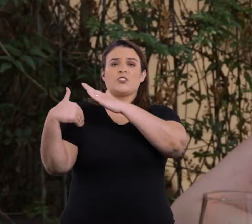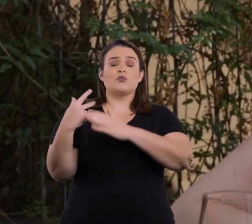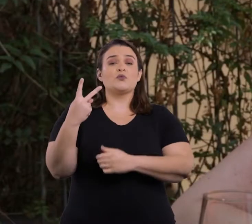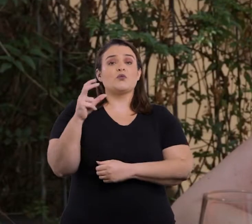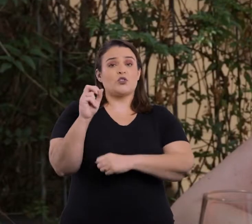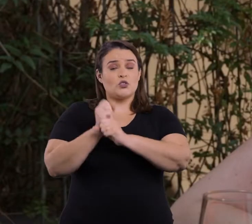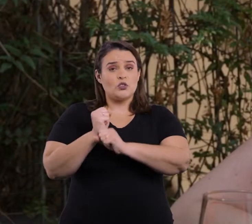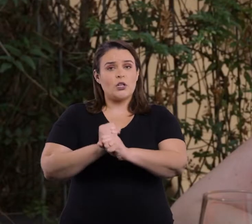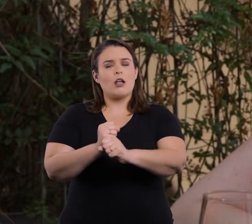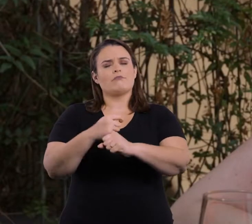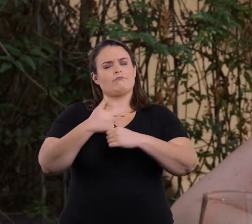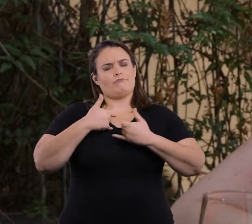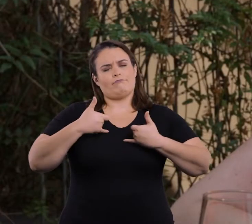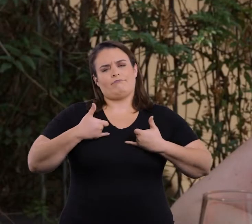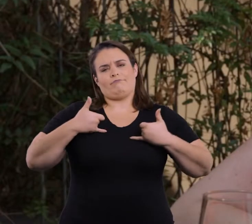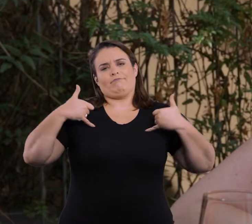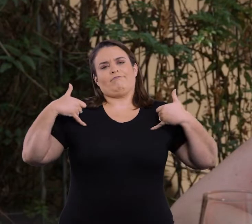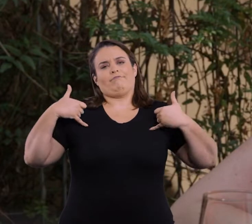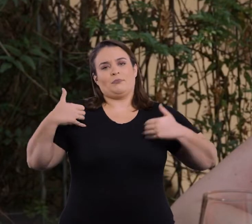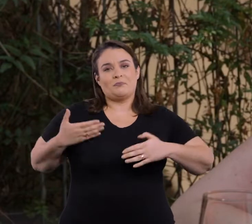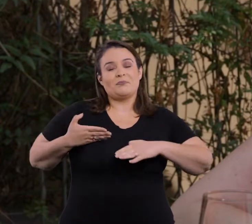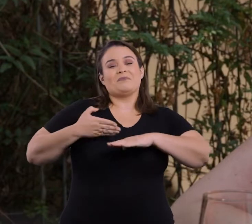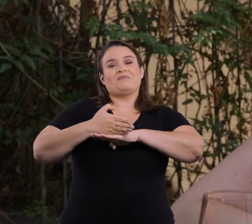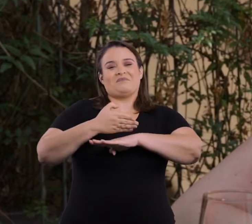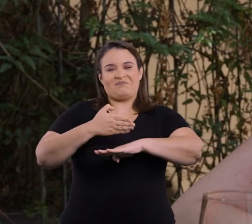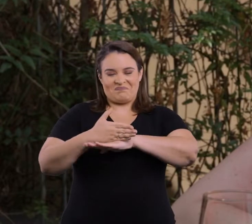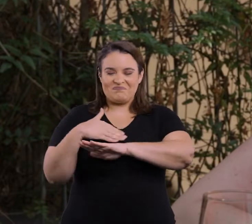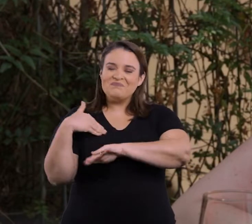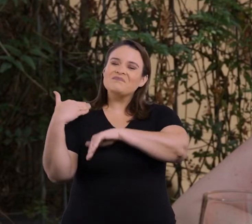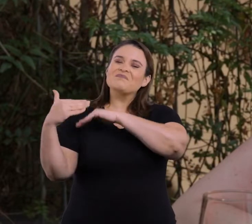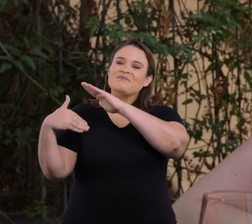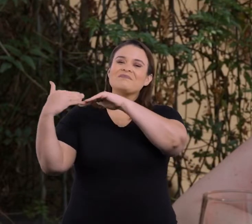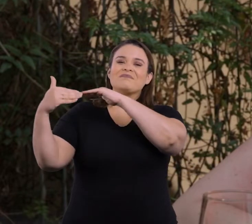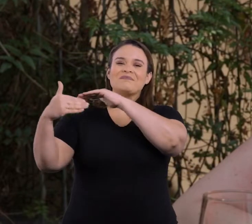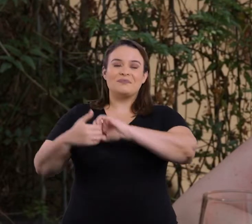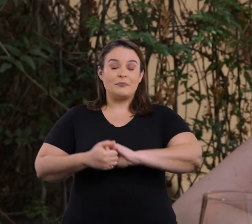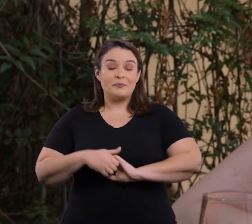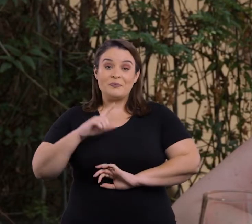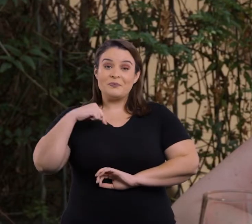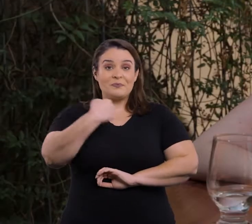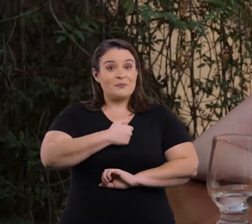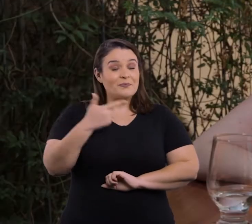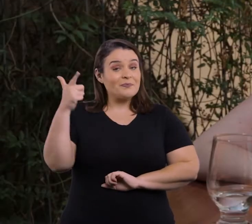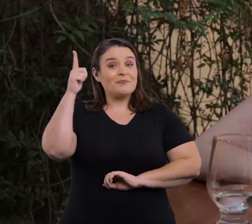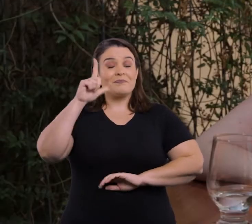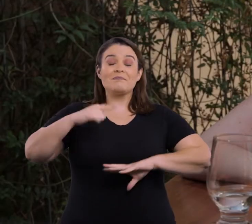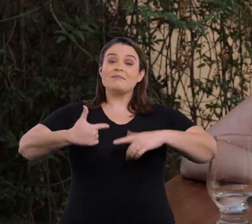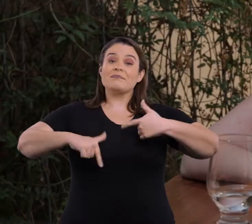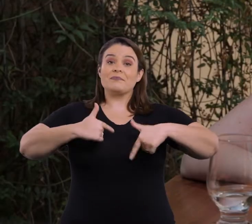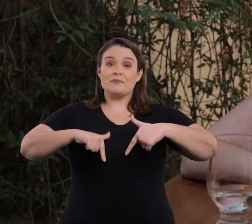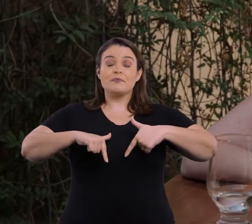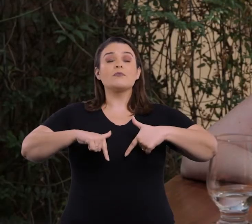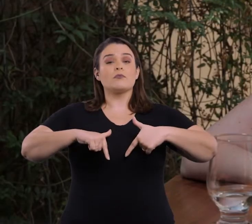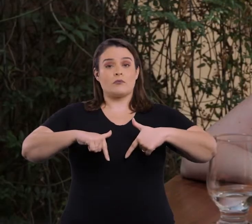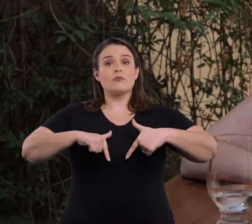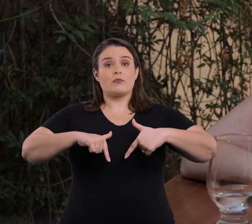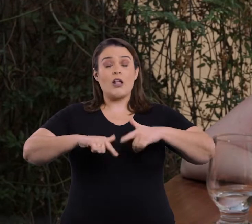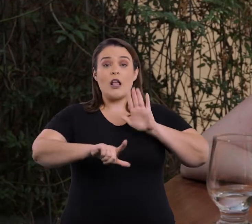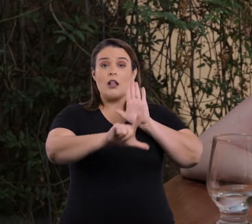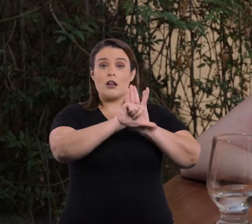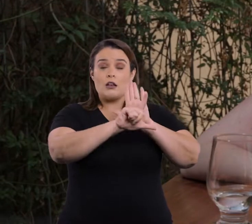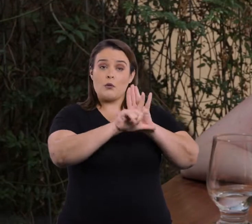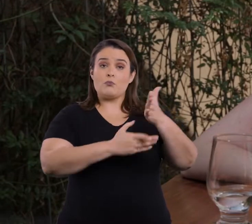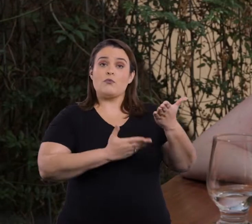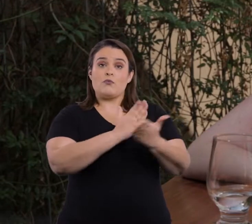grande, né? Em 20 anos, eu tenho muito orgulho de ter participado dessa construção. Nós conseguimos trabalhar